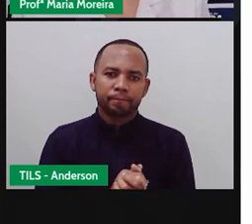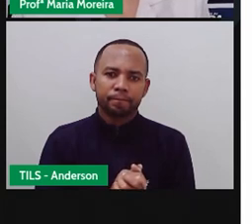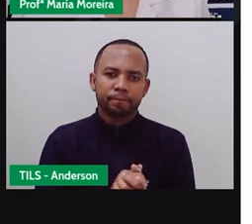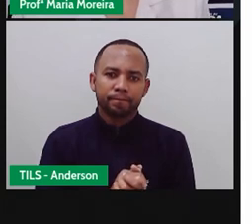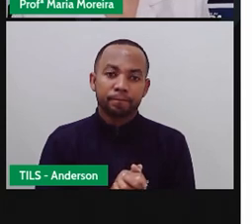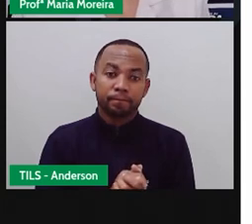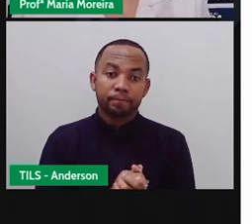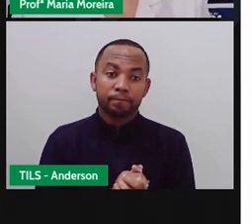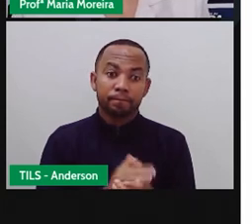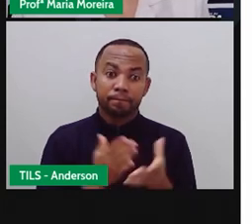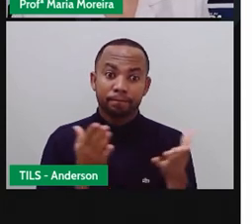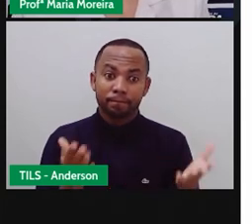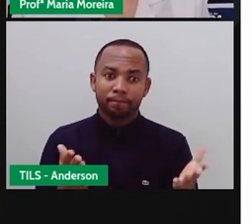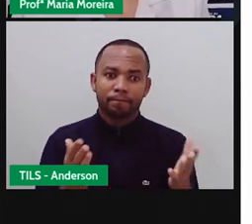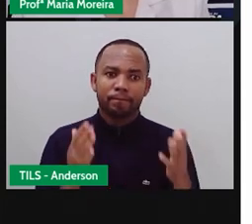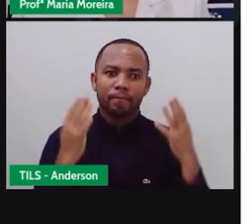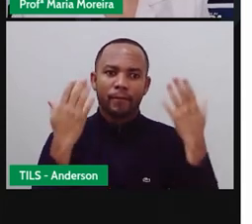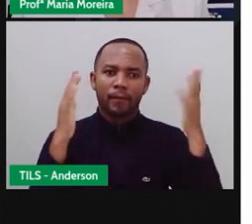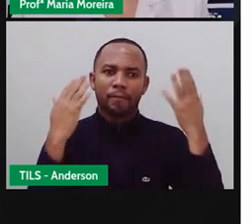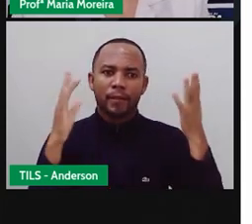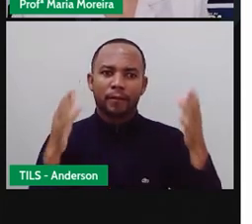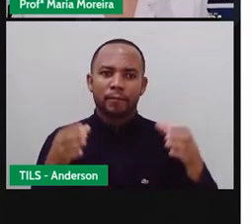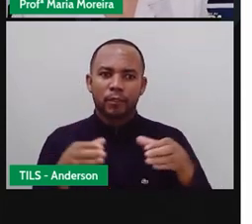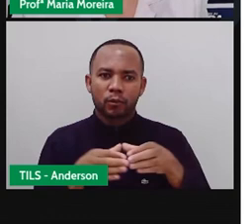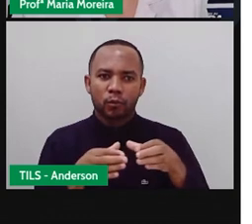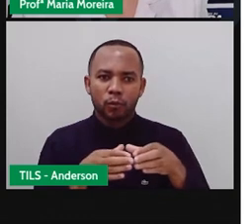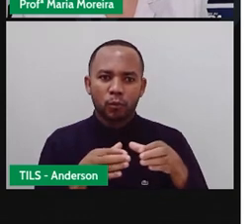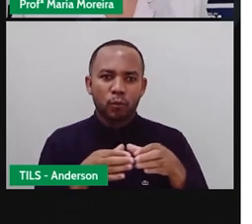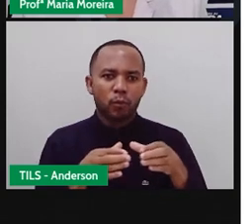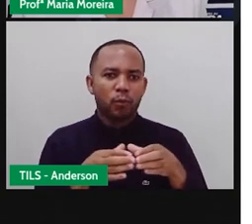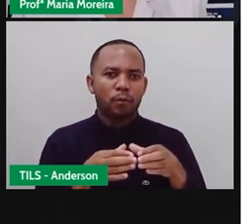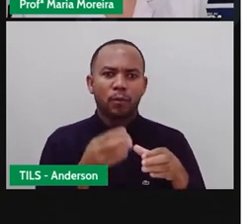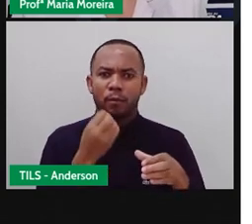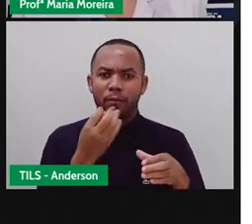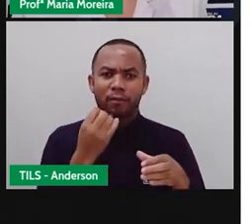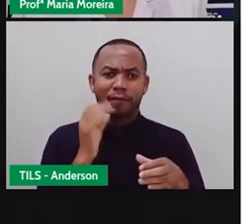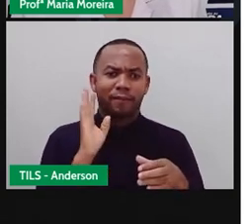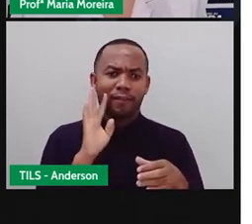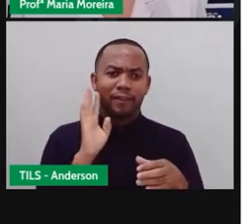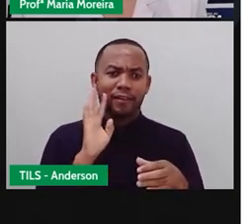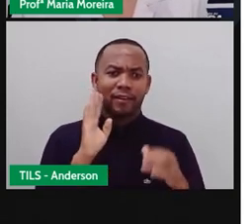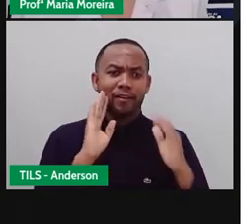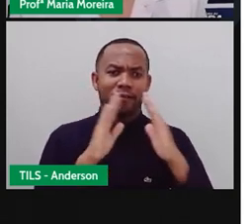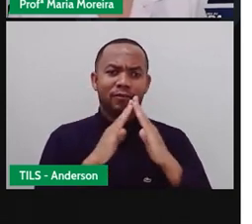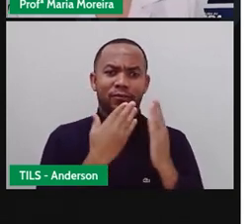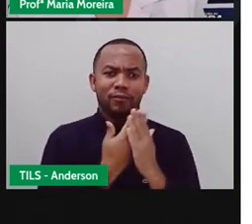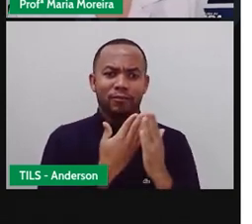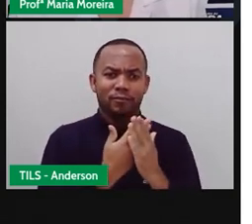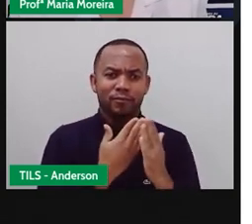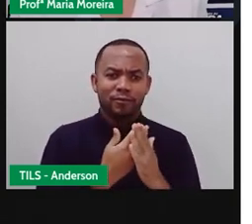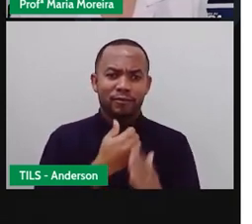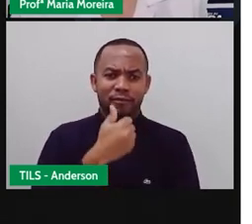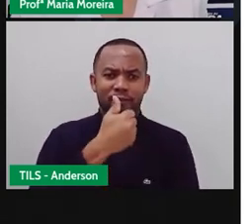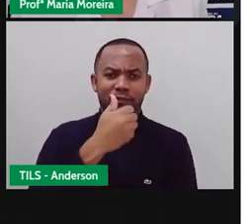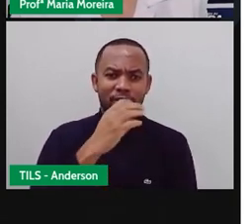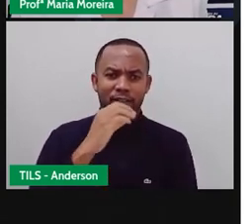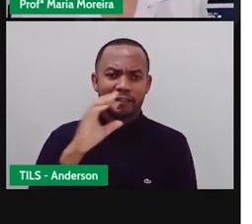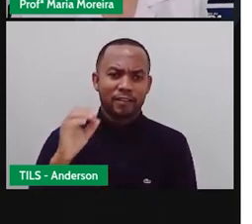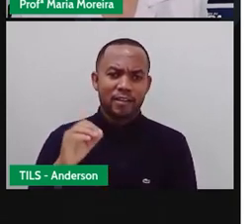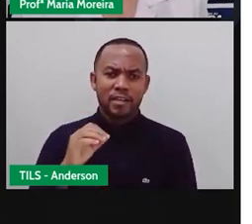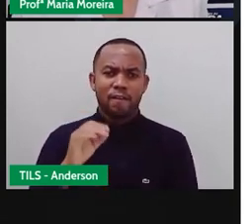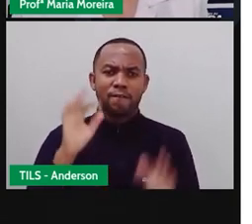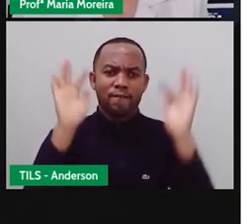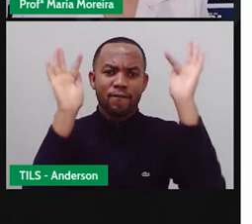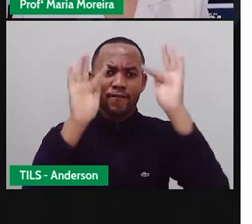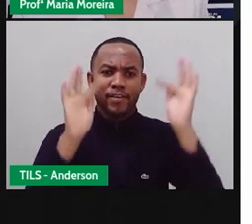Cláudia Taídes, Parabéns Seduc, aula 100. Estavam falando da nossa aula 100, da forma para buscar lá, não é isso? Estou muito feliz.